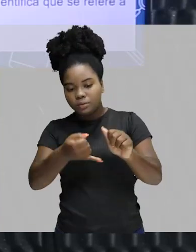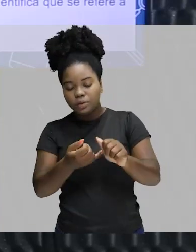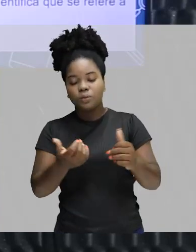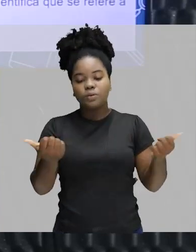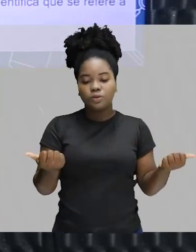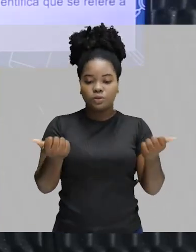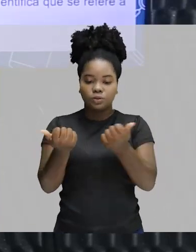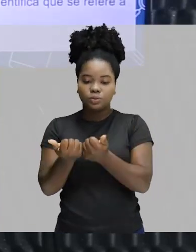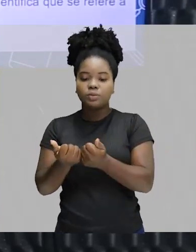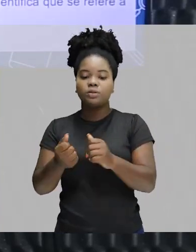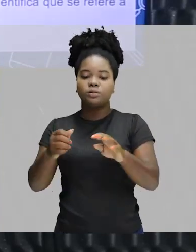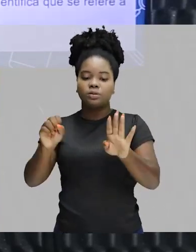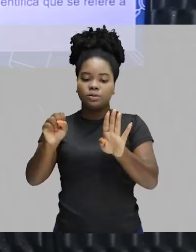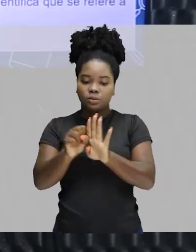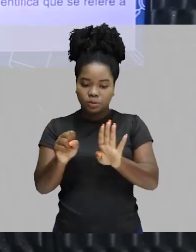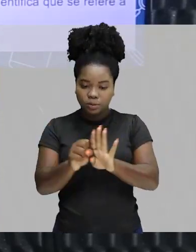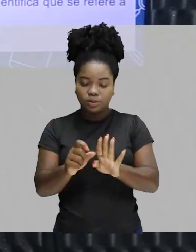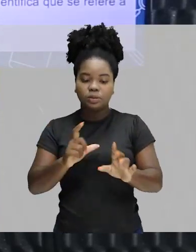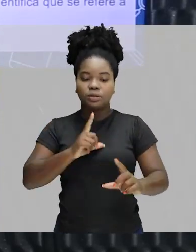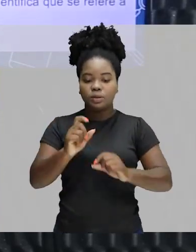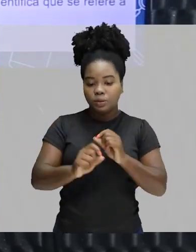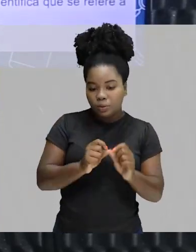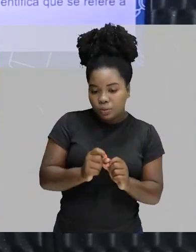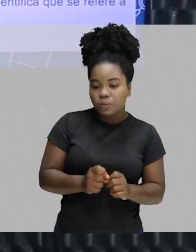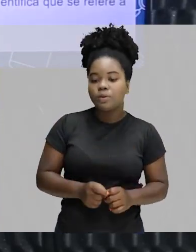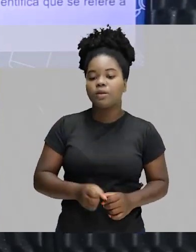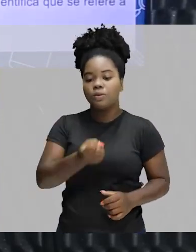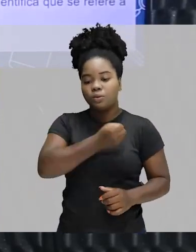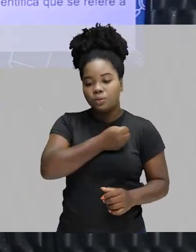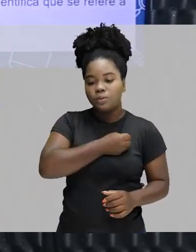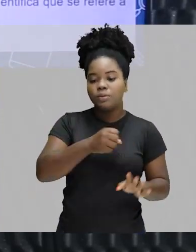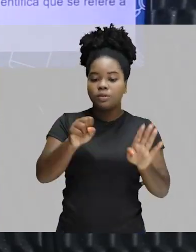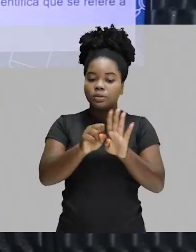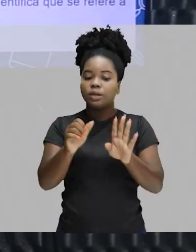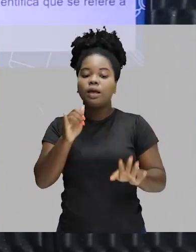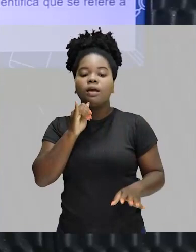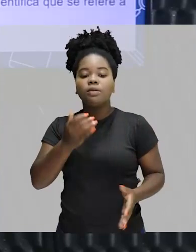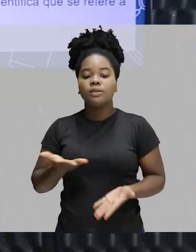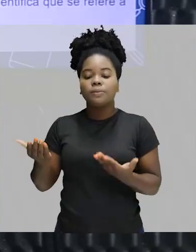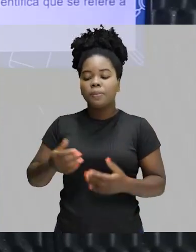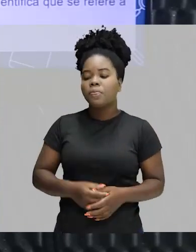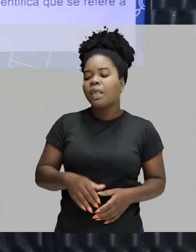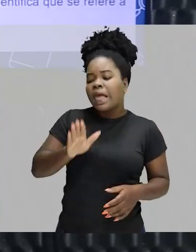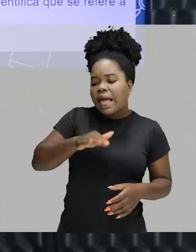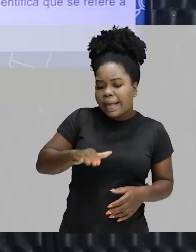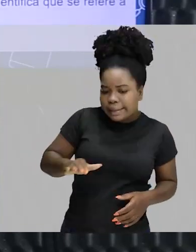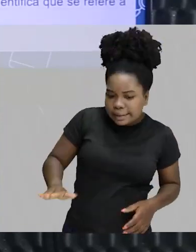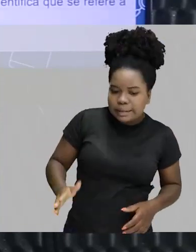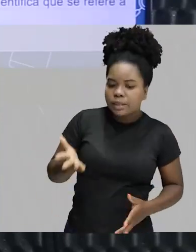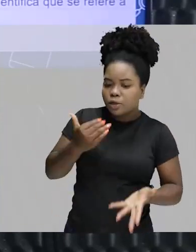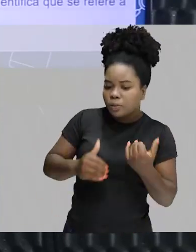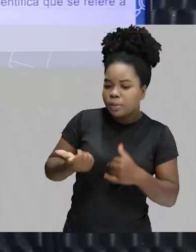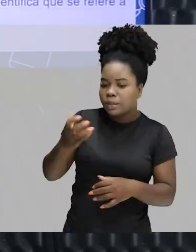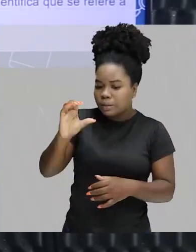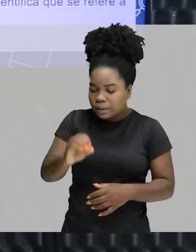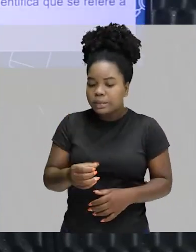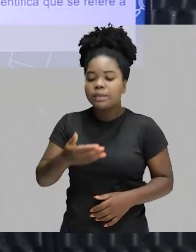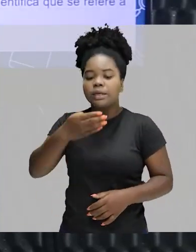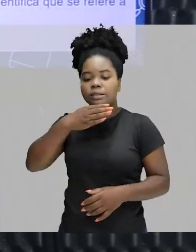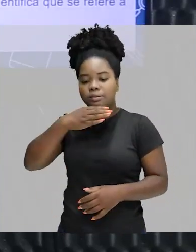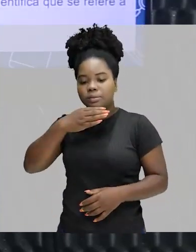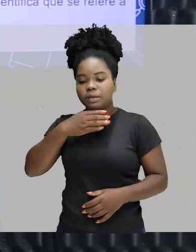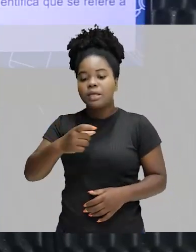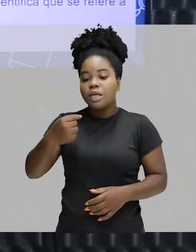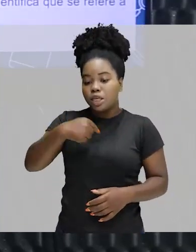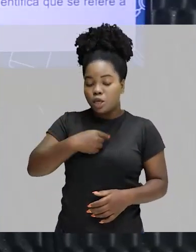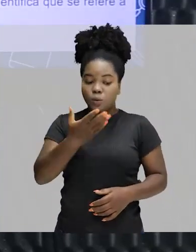substantivo, é definido como numeral substantivo. Exemplo. As crianças comeram 10 mangas e eu comi